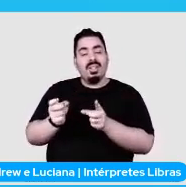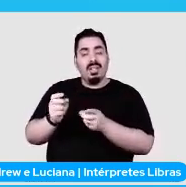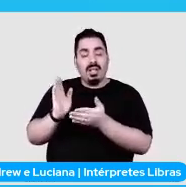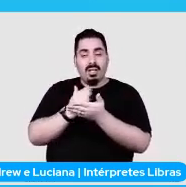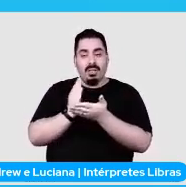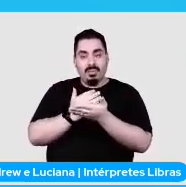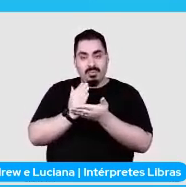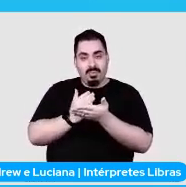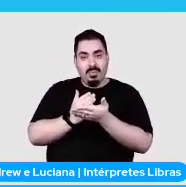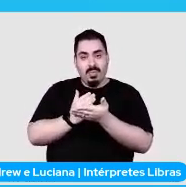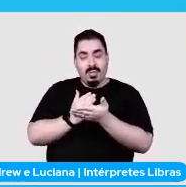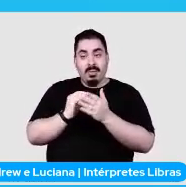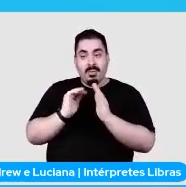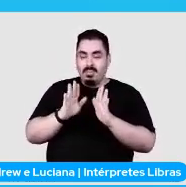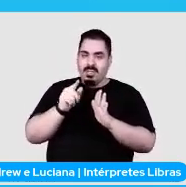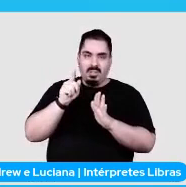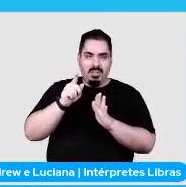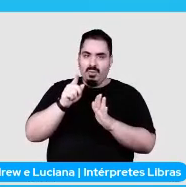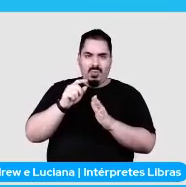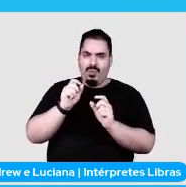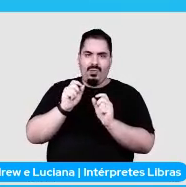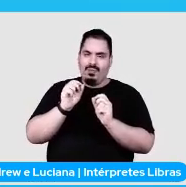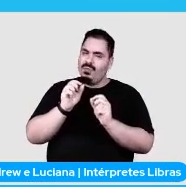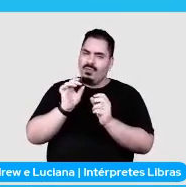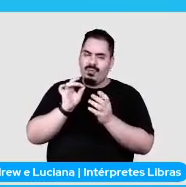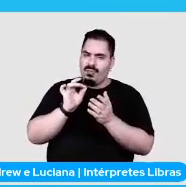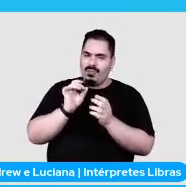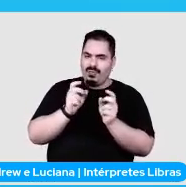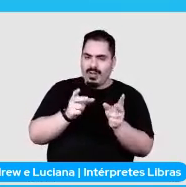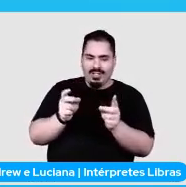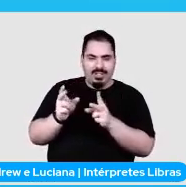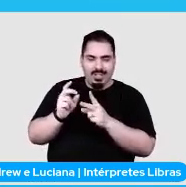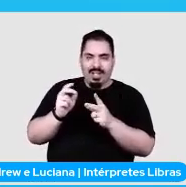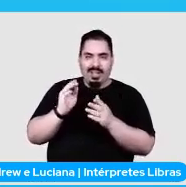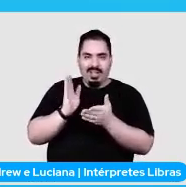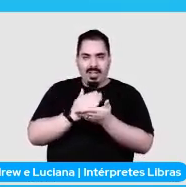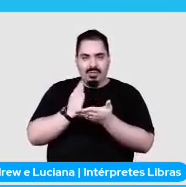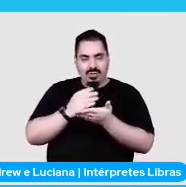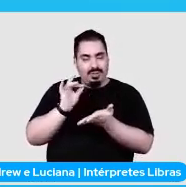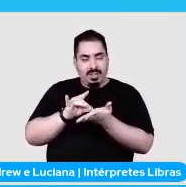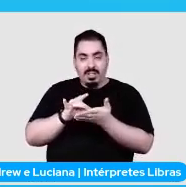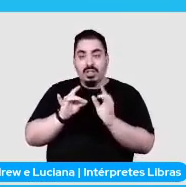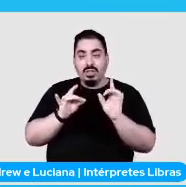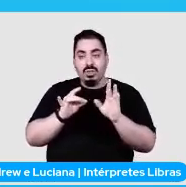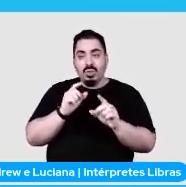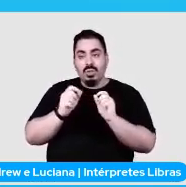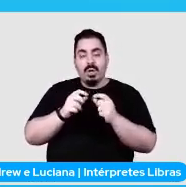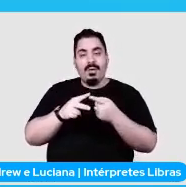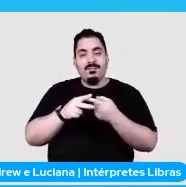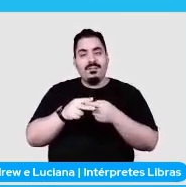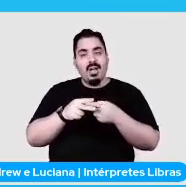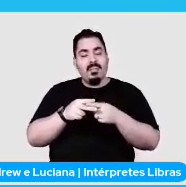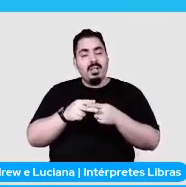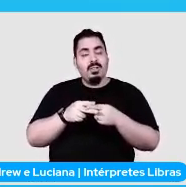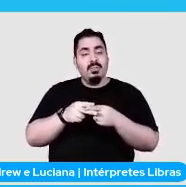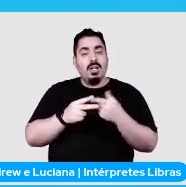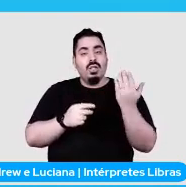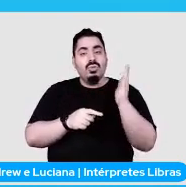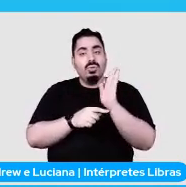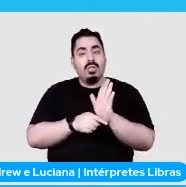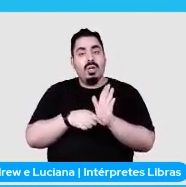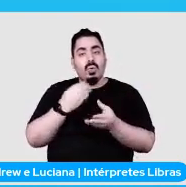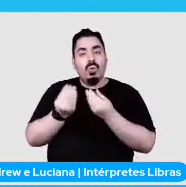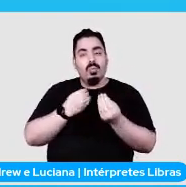ele não vende livros de verdade. E é só uma ferramenta para facilitar o aprendizado de Scrapping, né? Para você ter uma